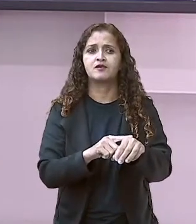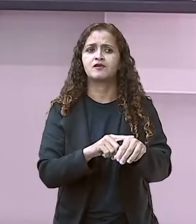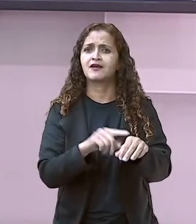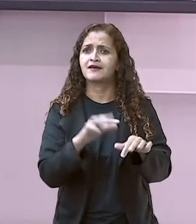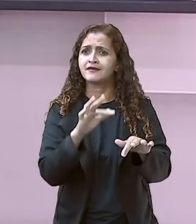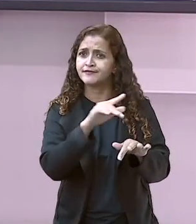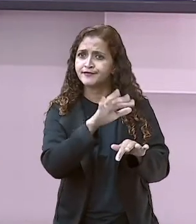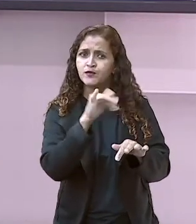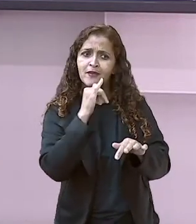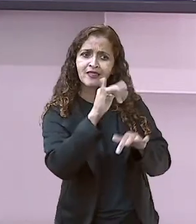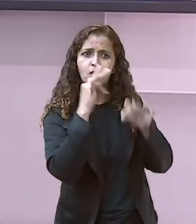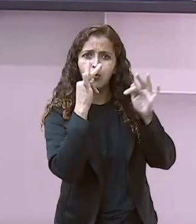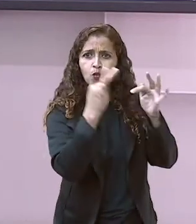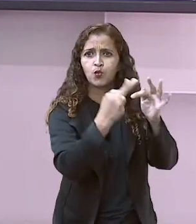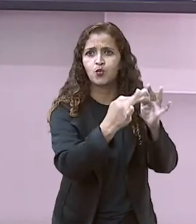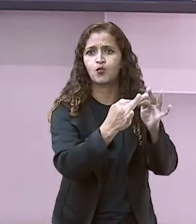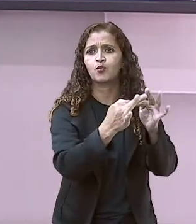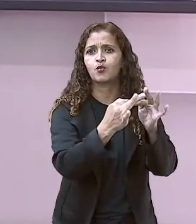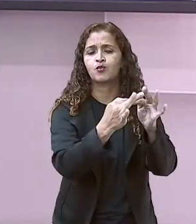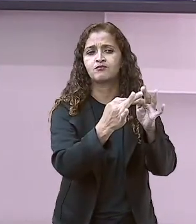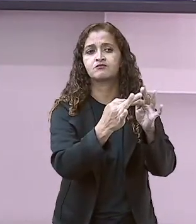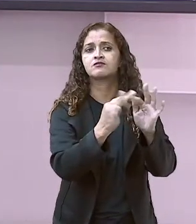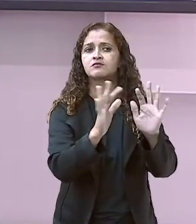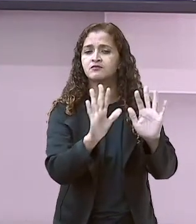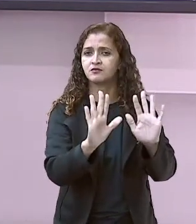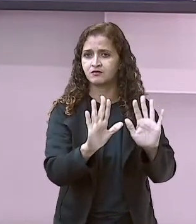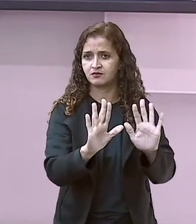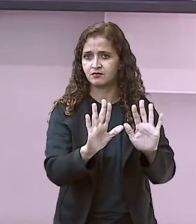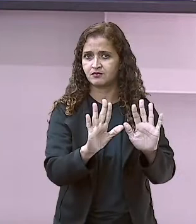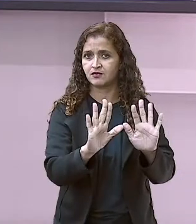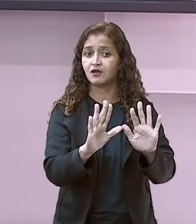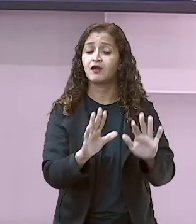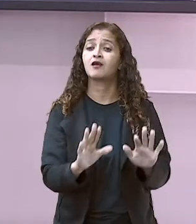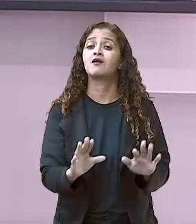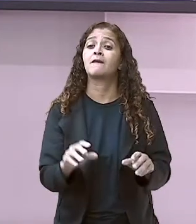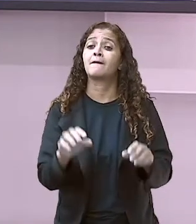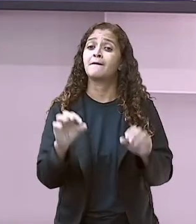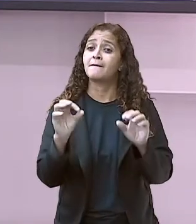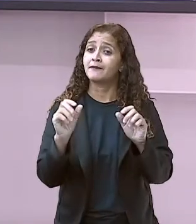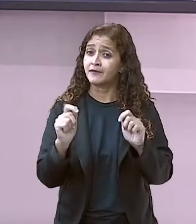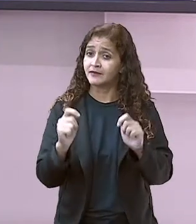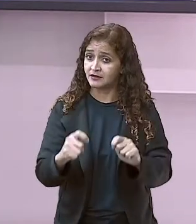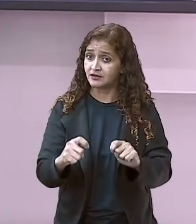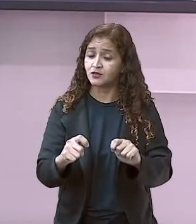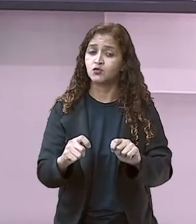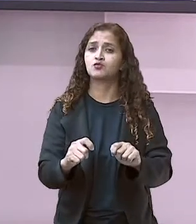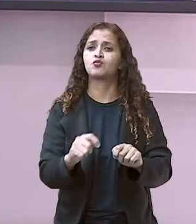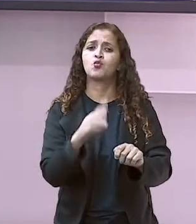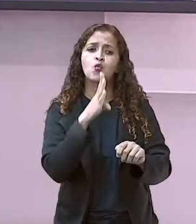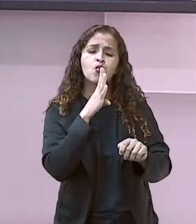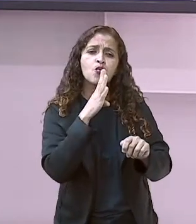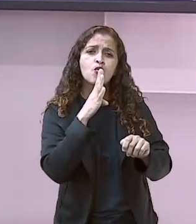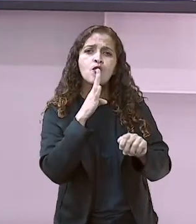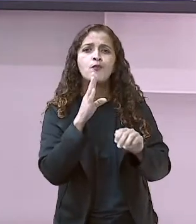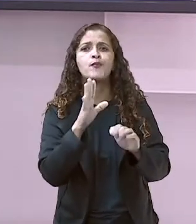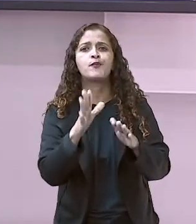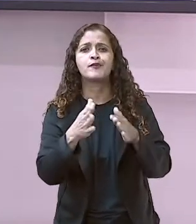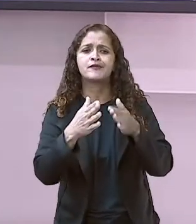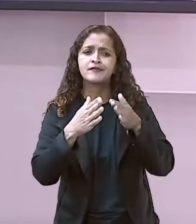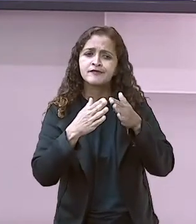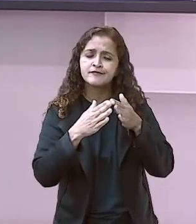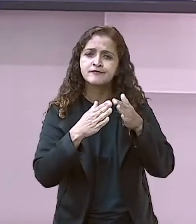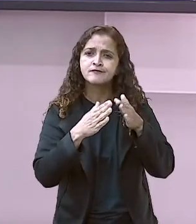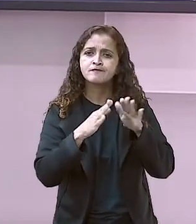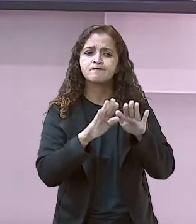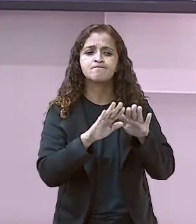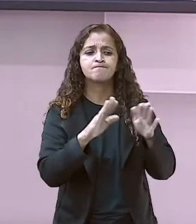mãe, seu pai ou o adulto que estiver aí com você? Olha, agora eu preciso de silêncio, eu não posso